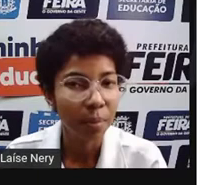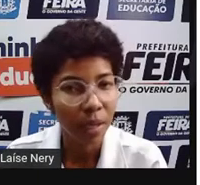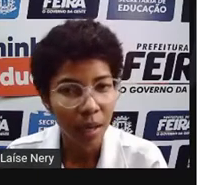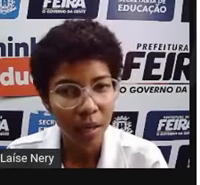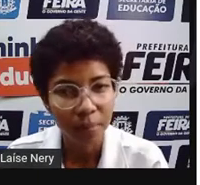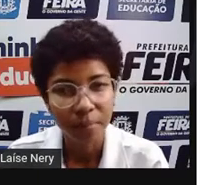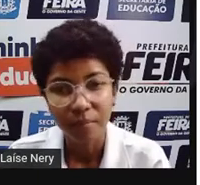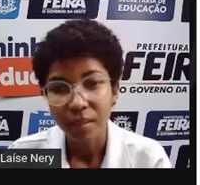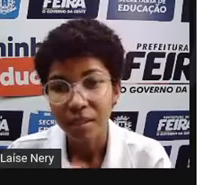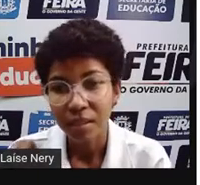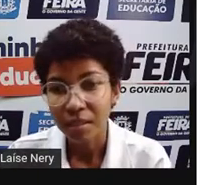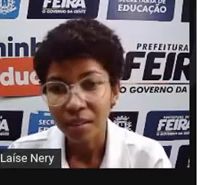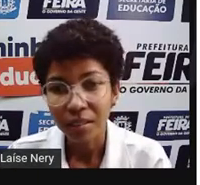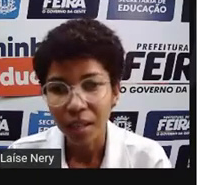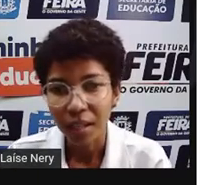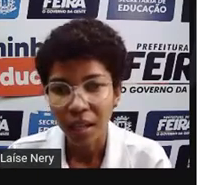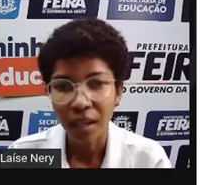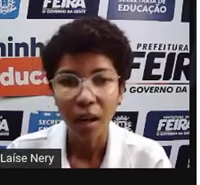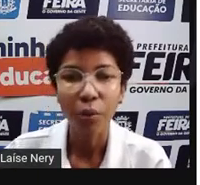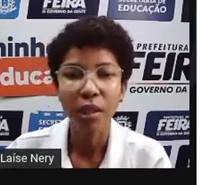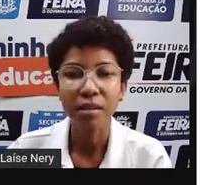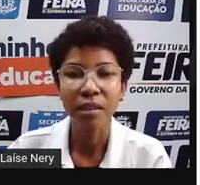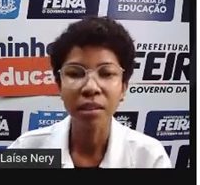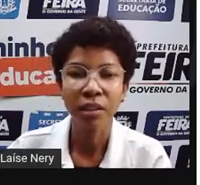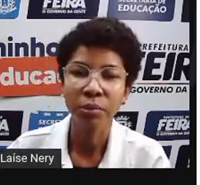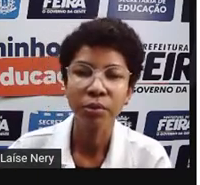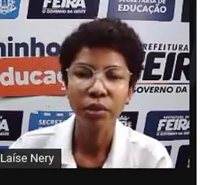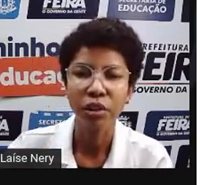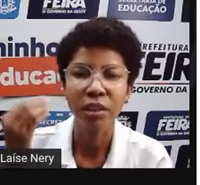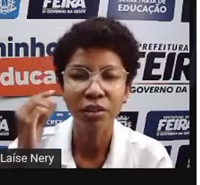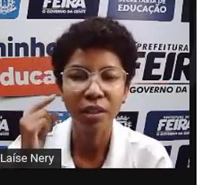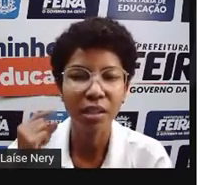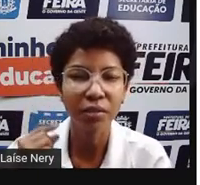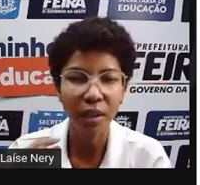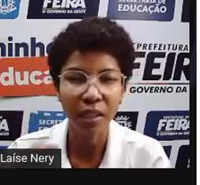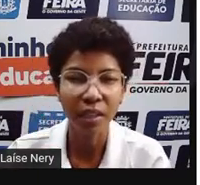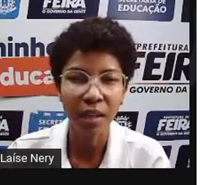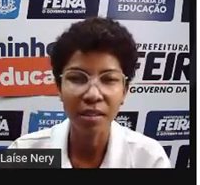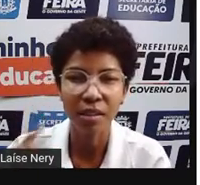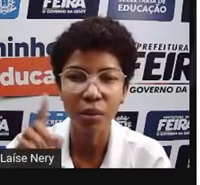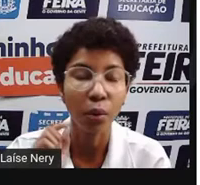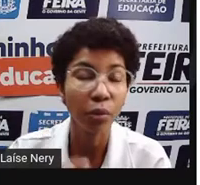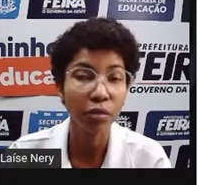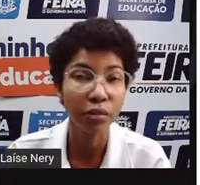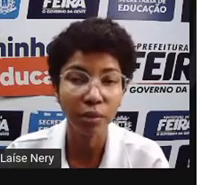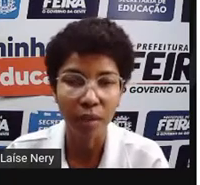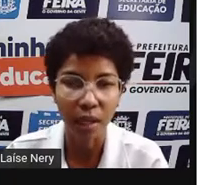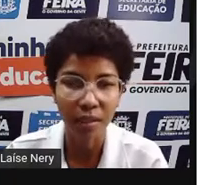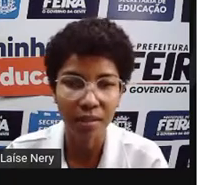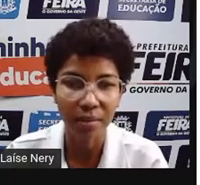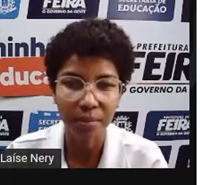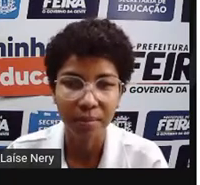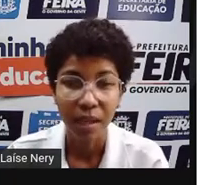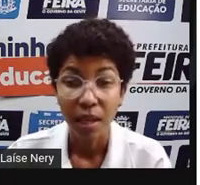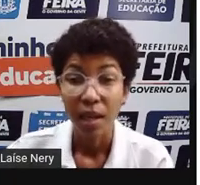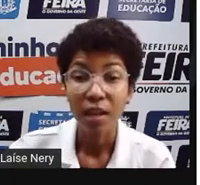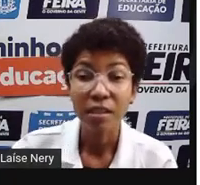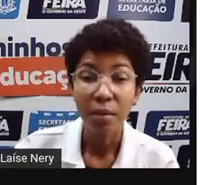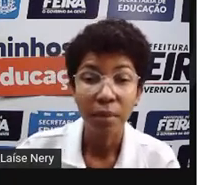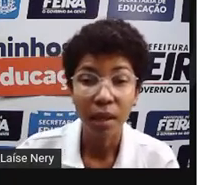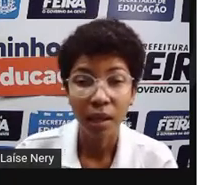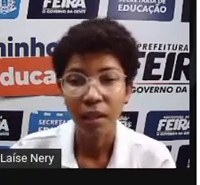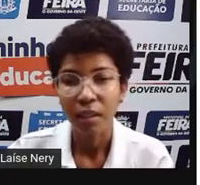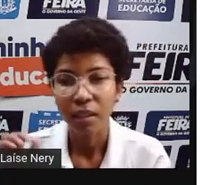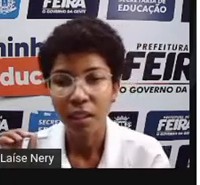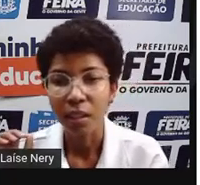saber esperar, sem se entregar ao desânimo diante das fraquezas ou dificuldades. É